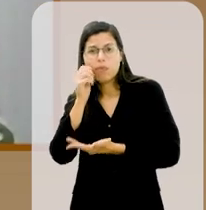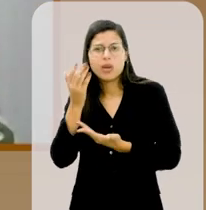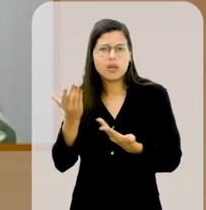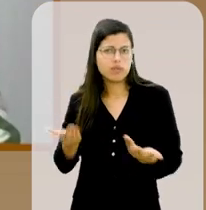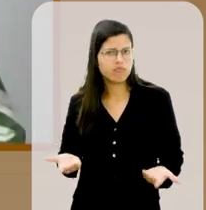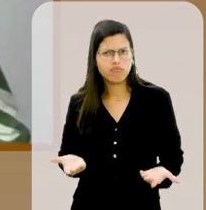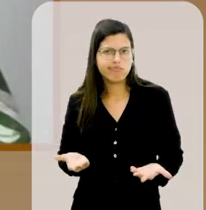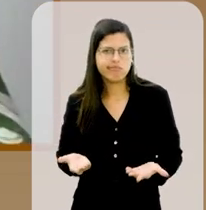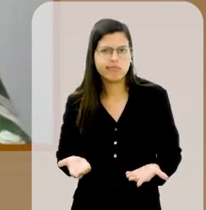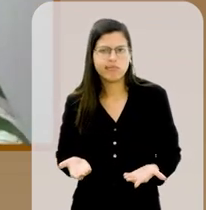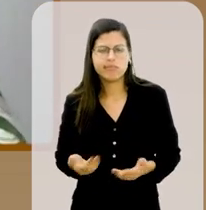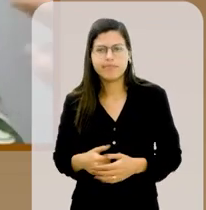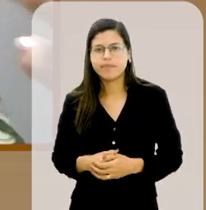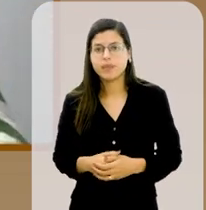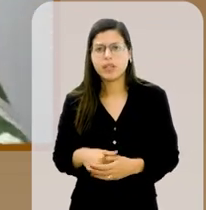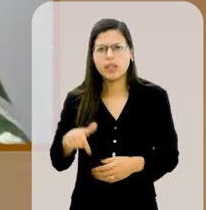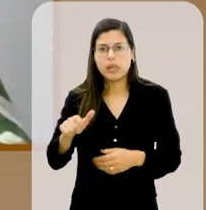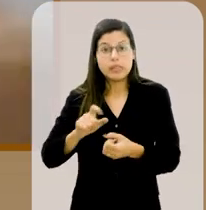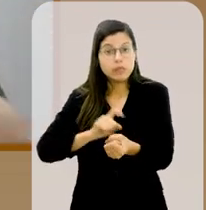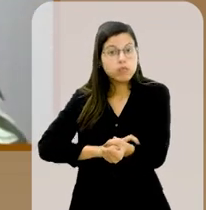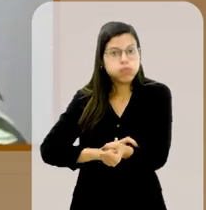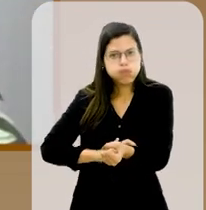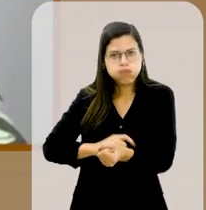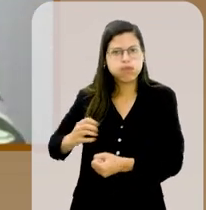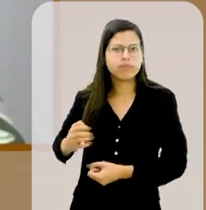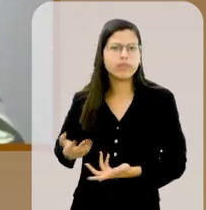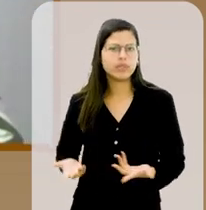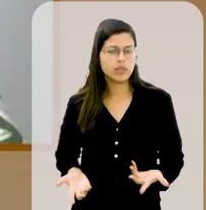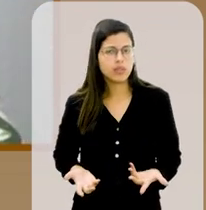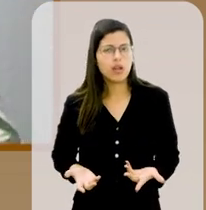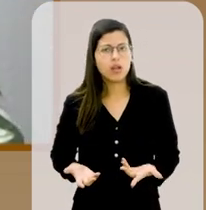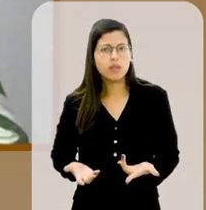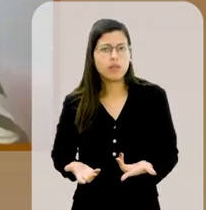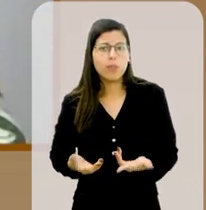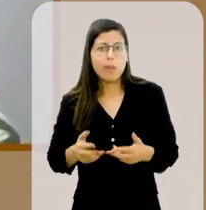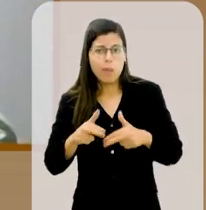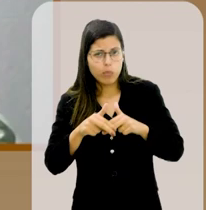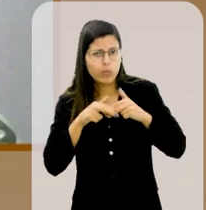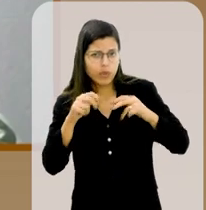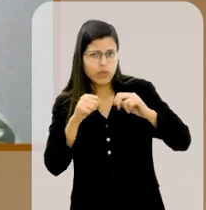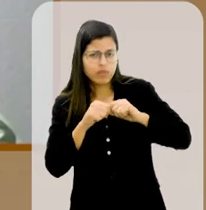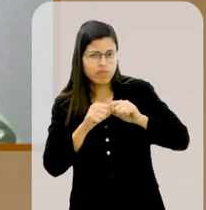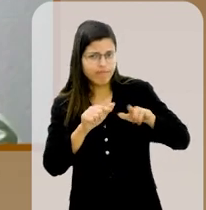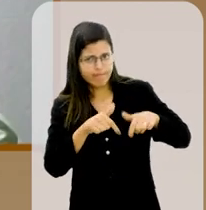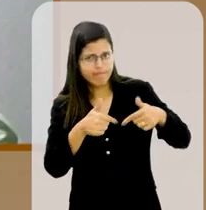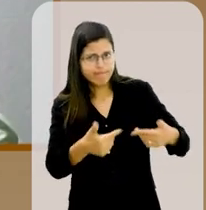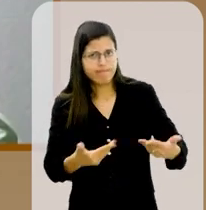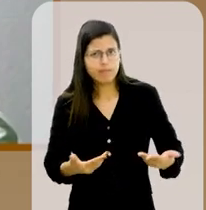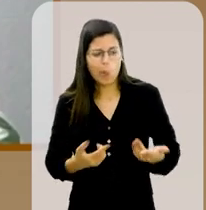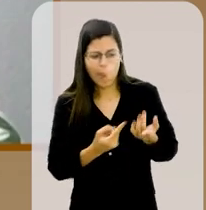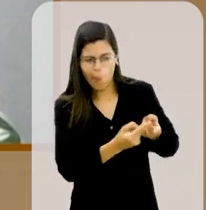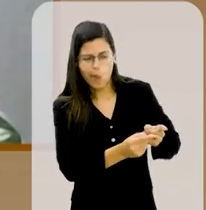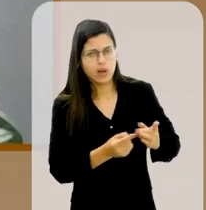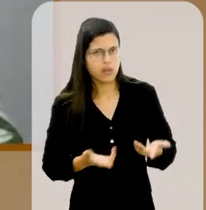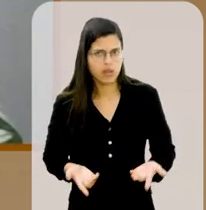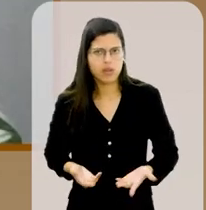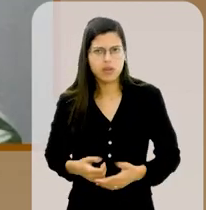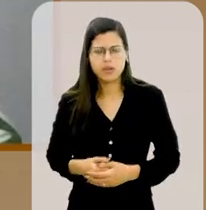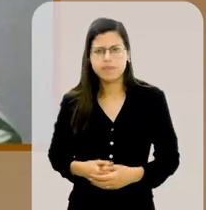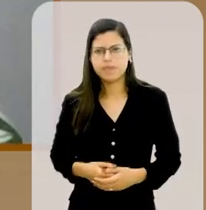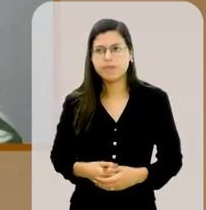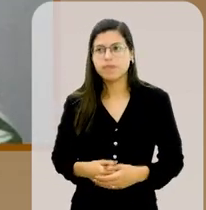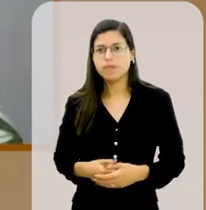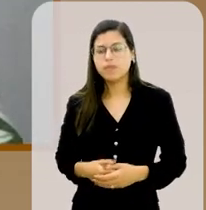cheia de medicamento. E ele se irritava com isso. E por isso ele chutava o pé da cama. Então,